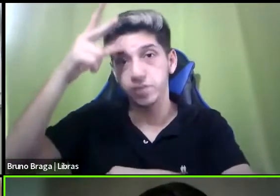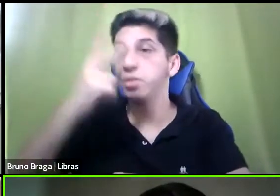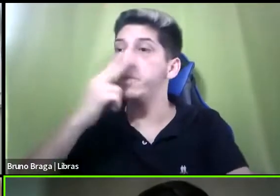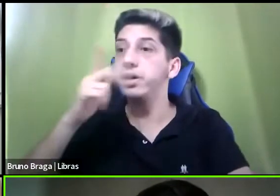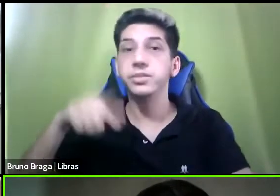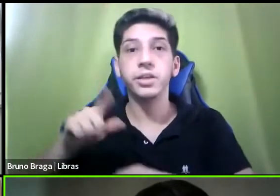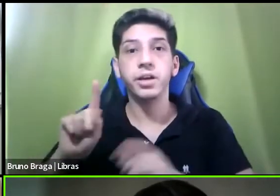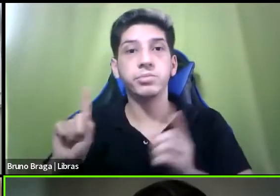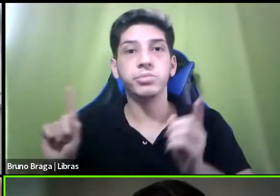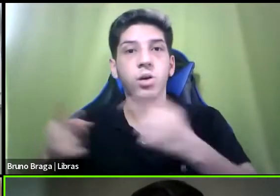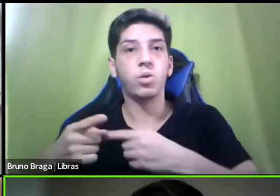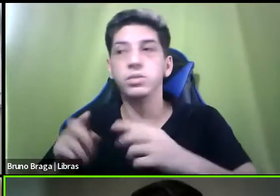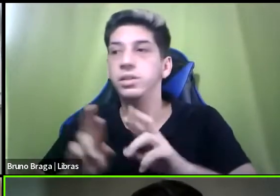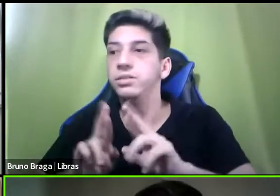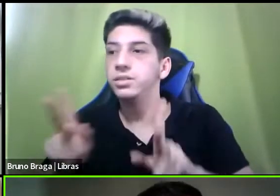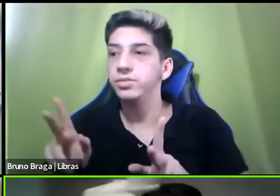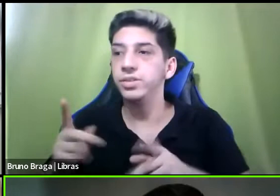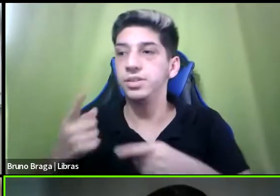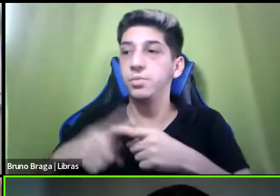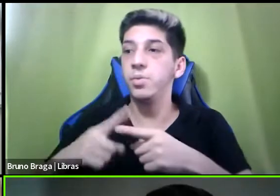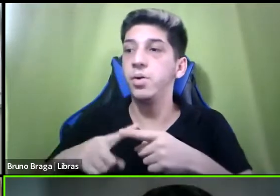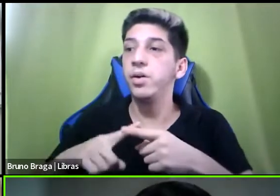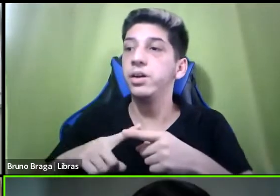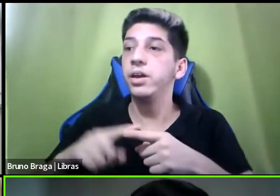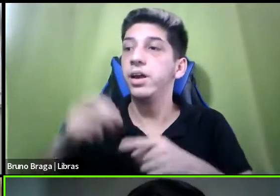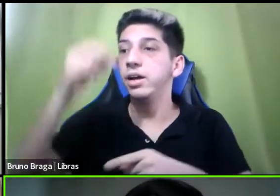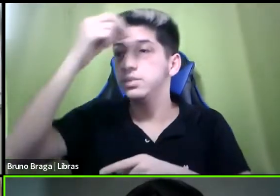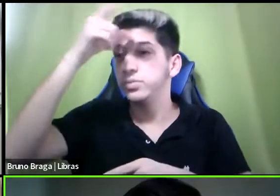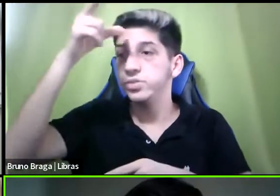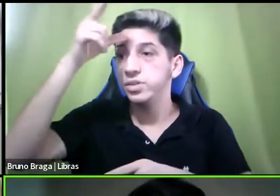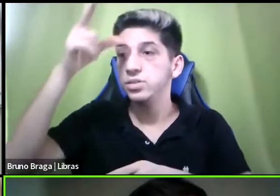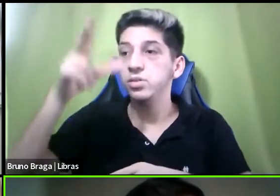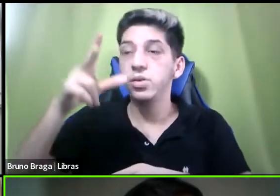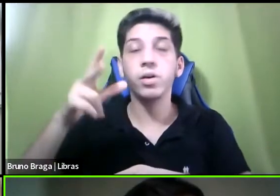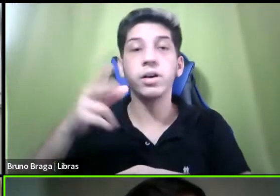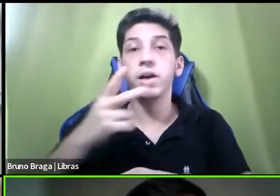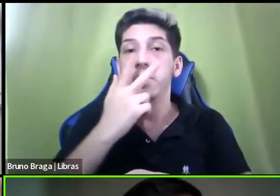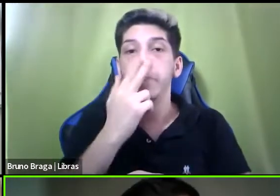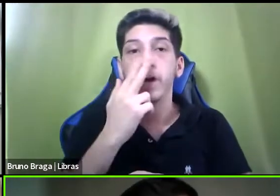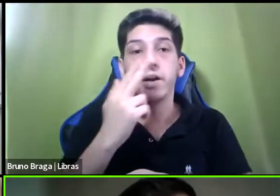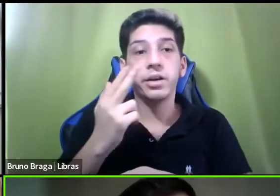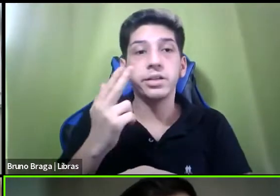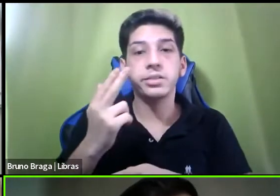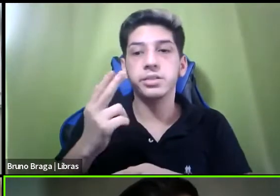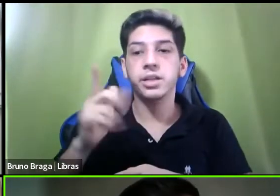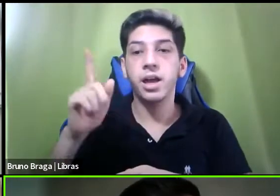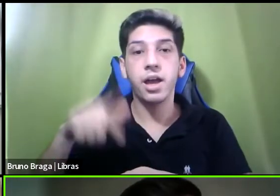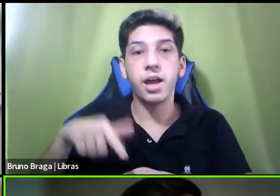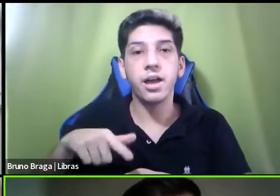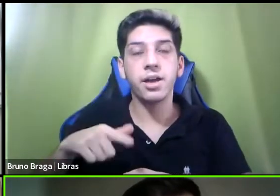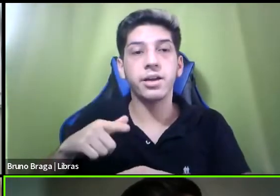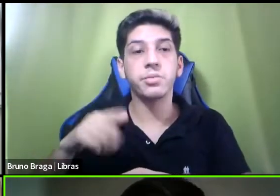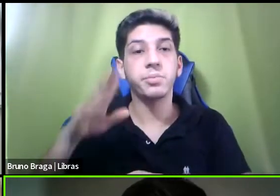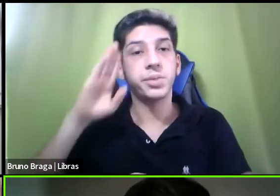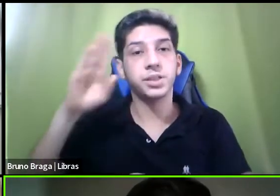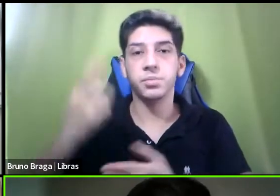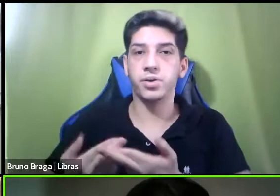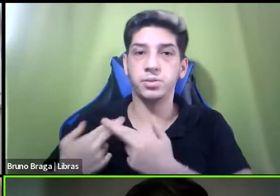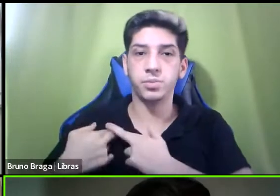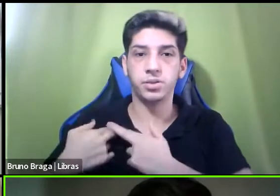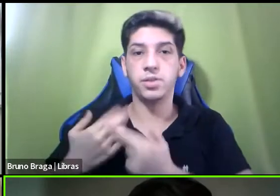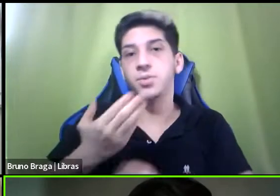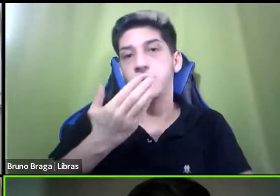sabe elas elas as prefeituras preferem as prefeituras que são as grandes responsáveis pela alimentação pela